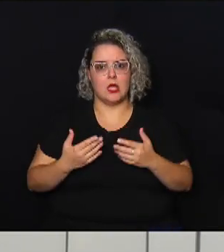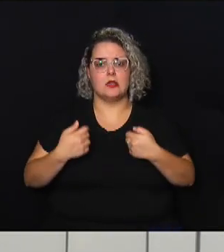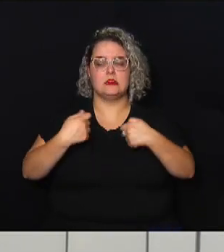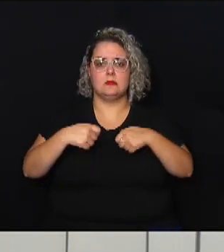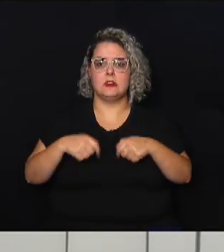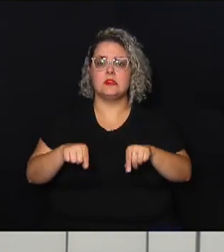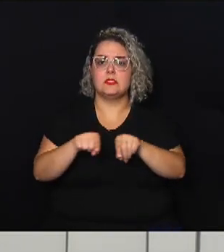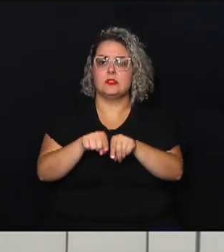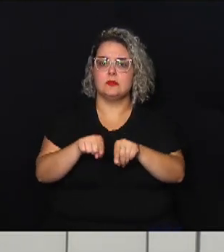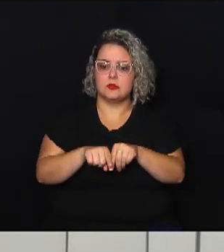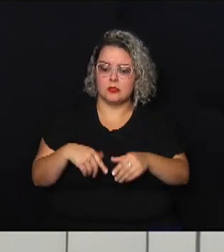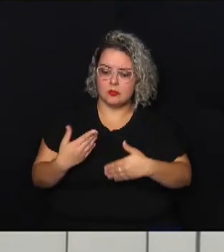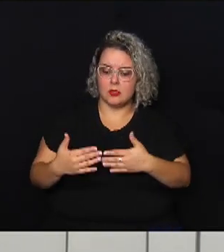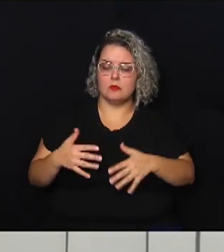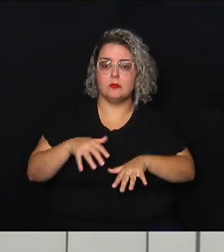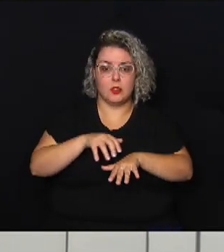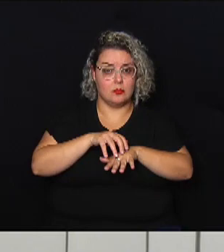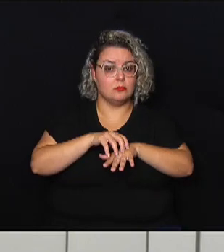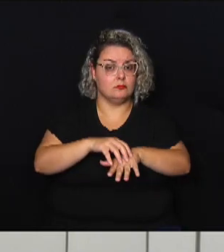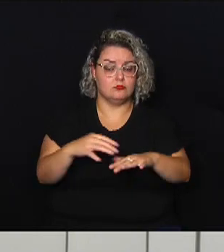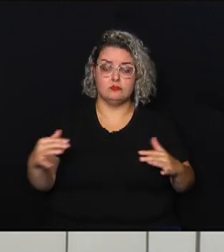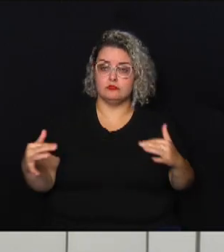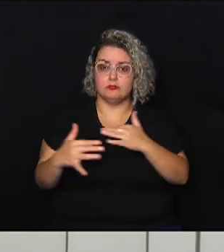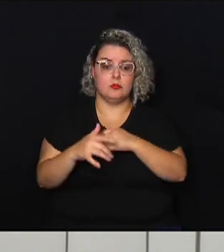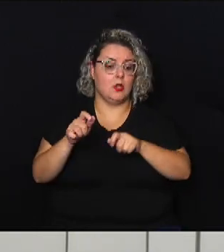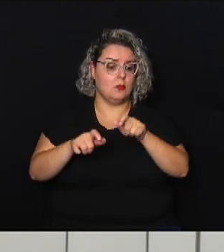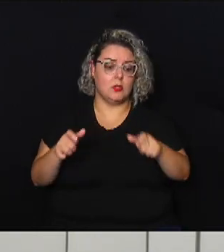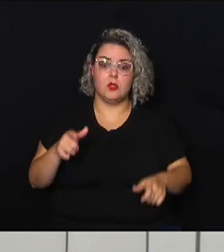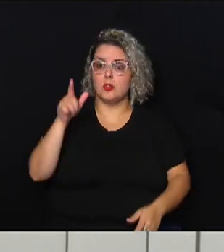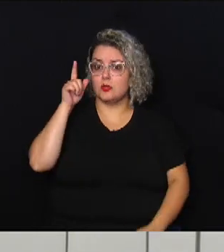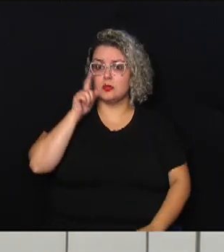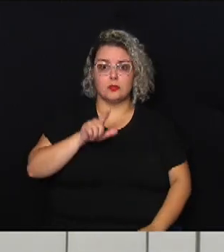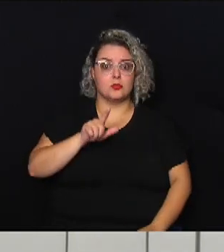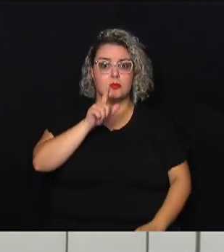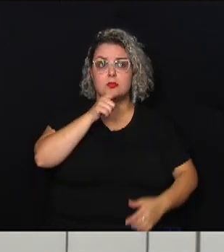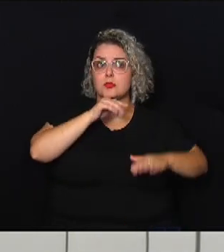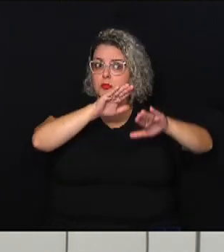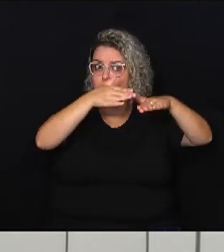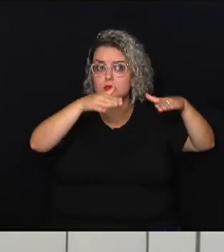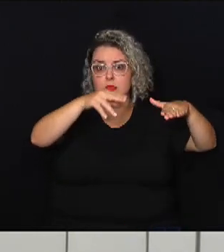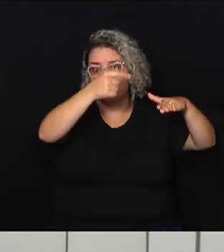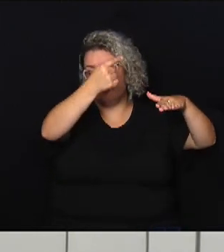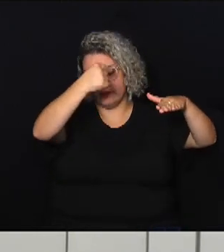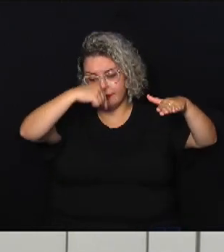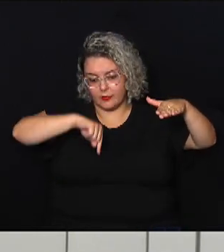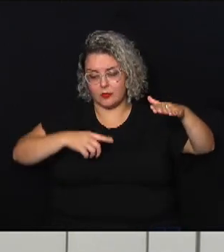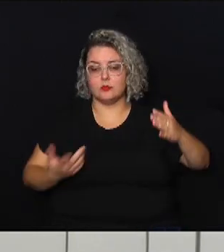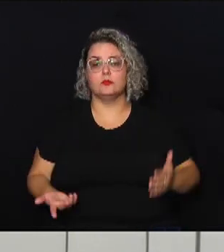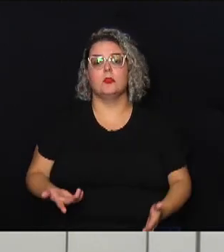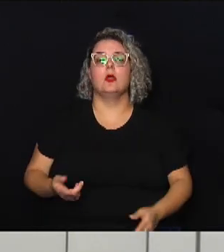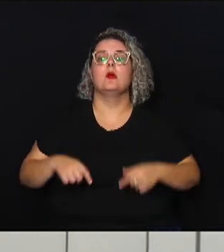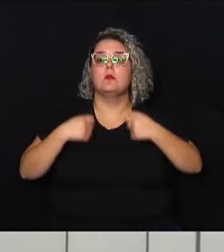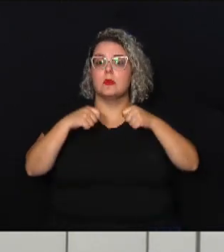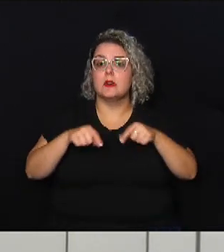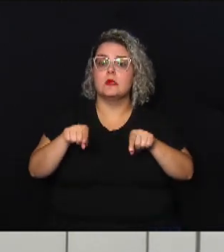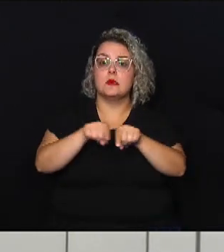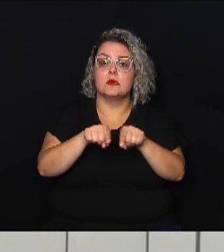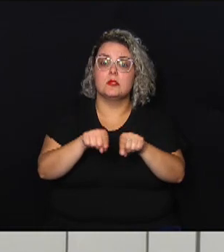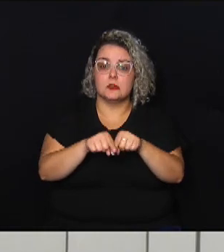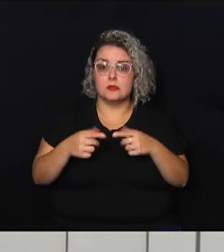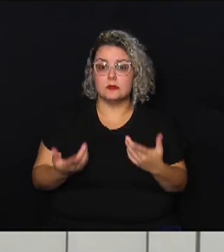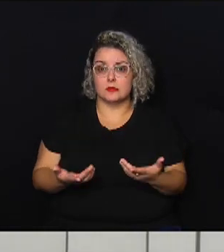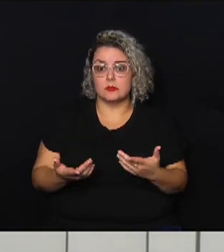manter essa mobilidade tem gente que ainda não conseguiu sair do litoral e tem pessoas que precisam até inclusive para que